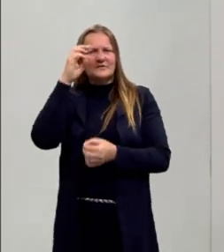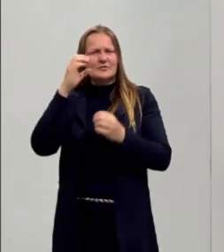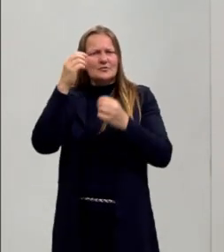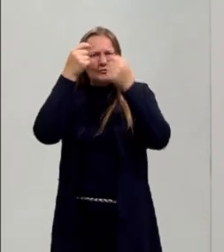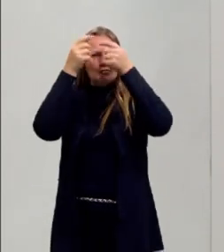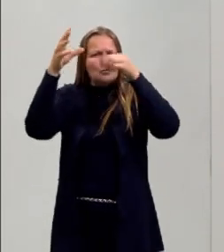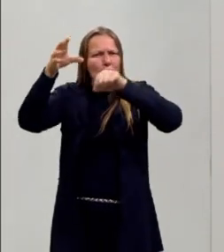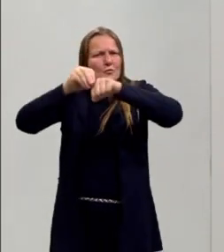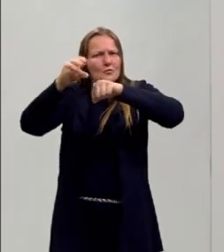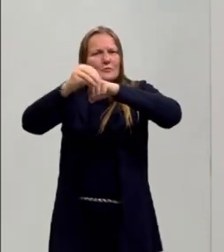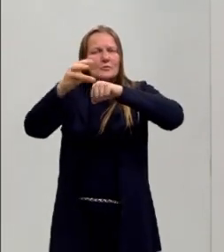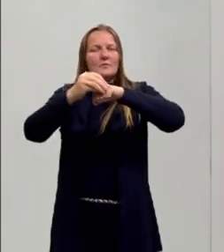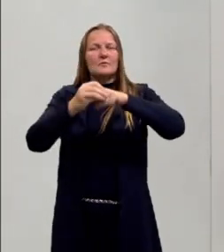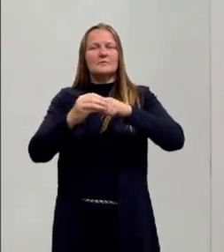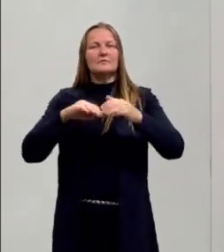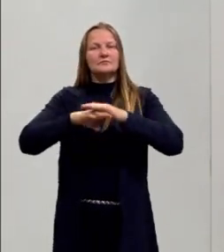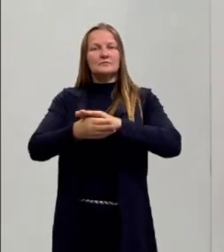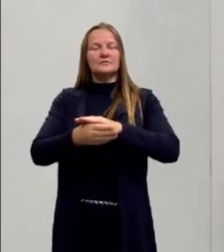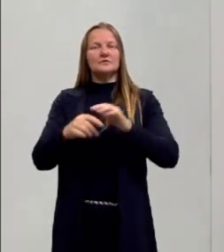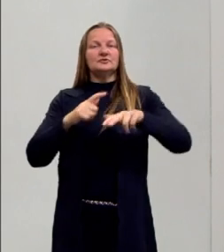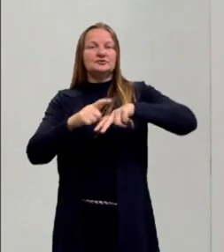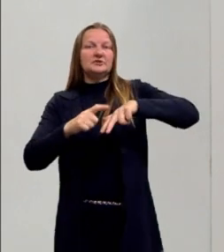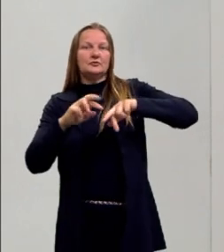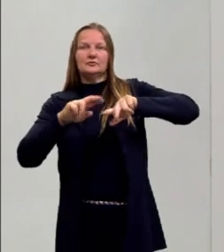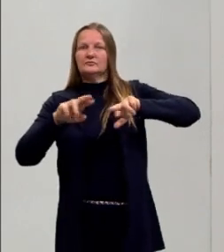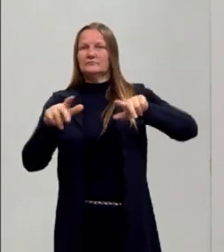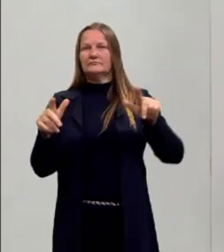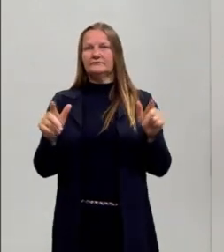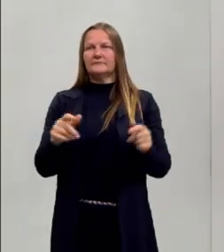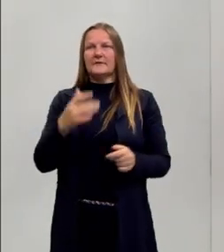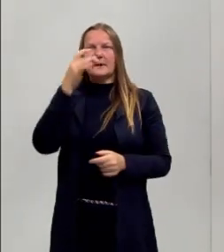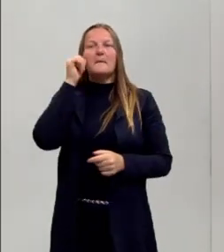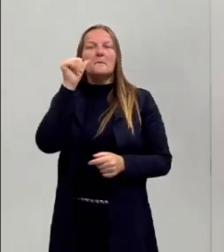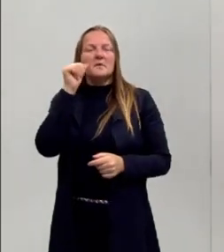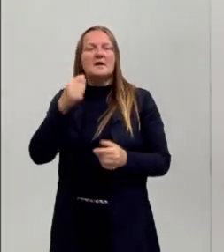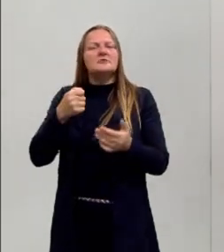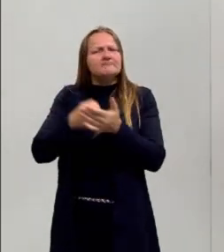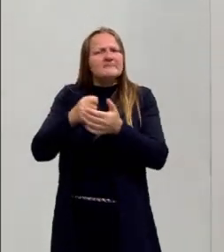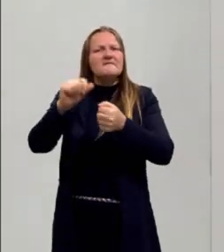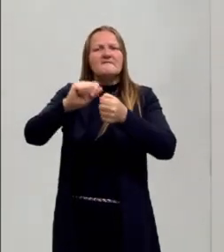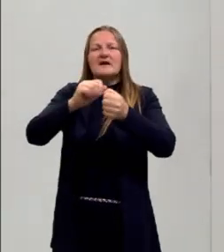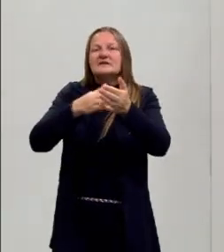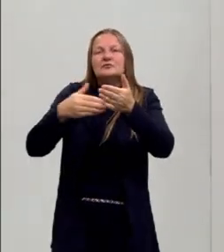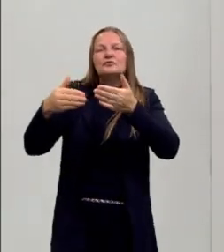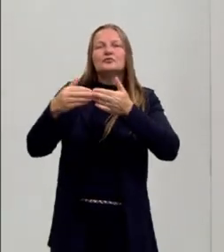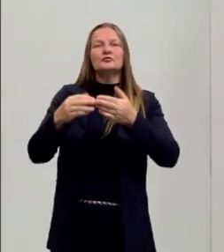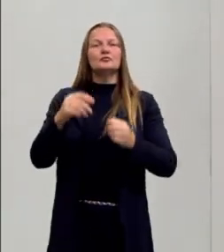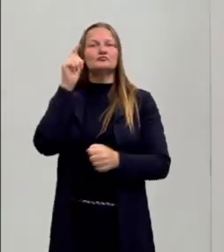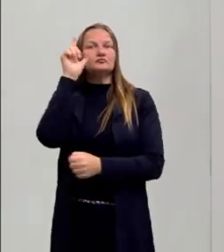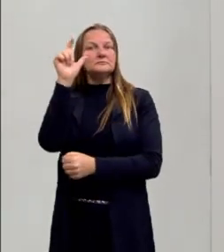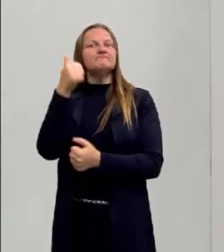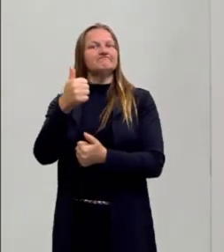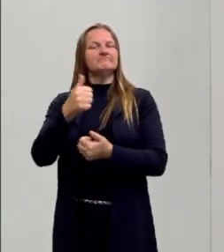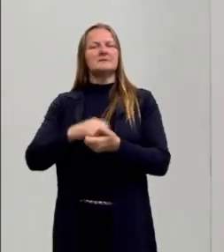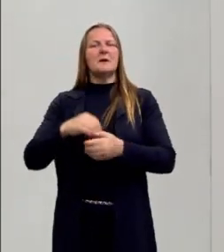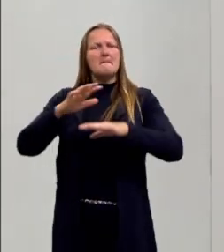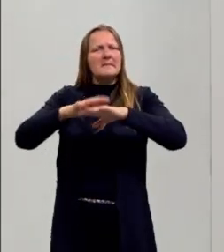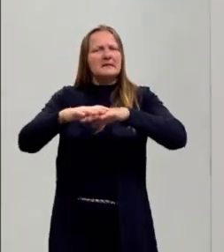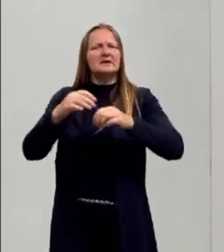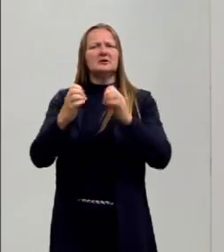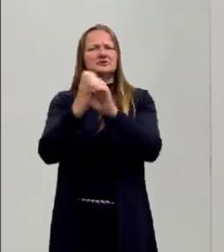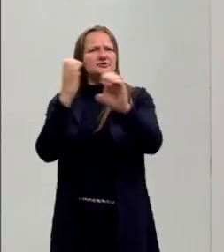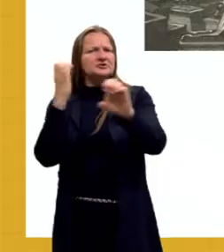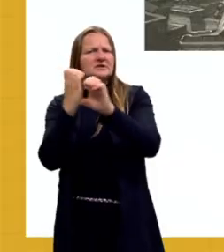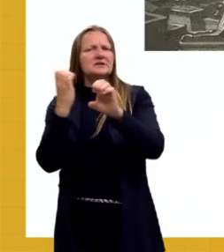aptidões não têm a ver com os gêneros das pessoas. Que mulheres fazem tudo e são muito boas na matemática, na